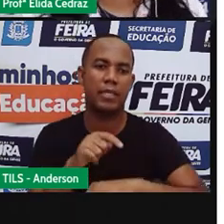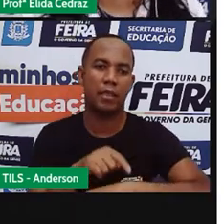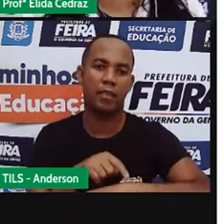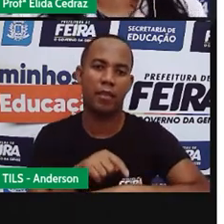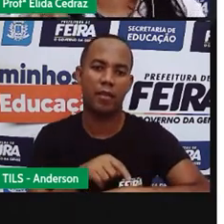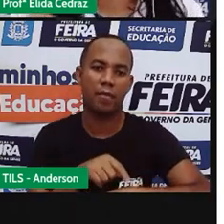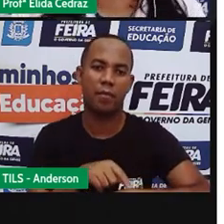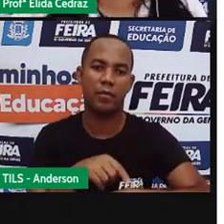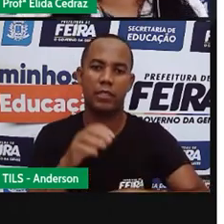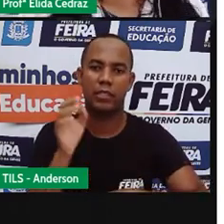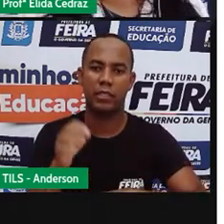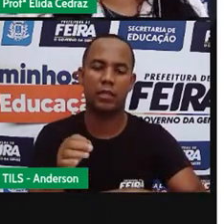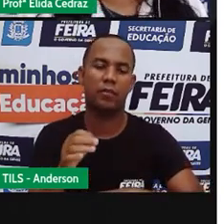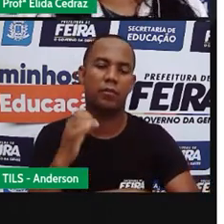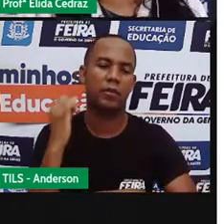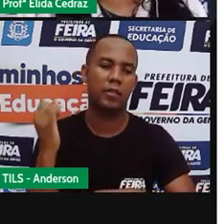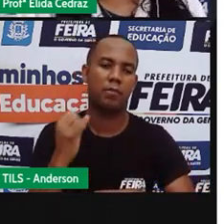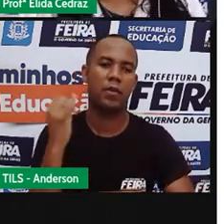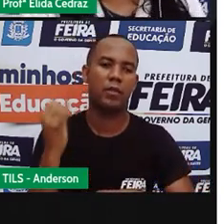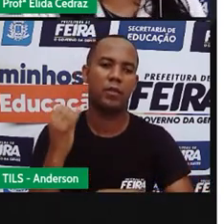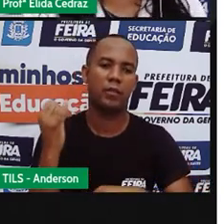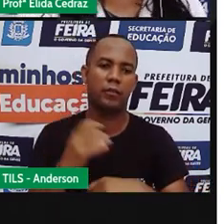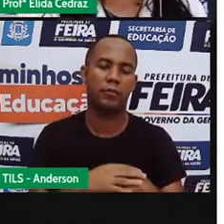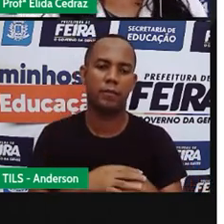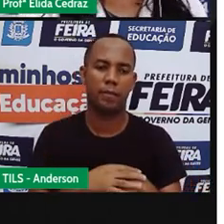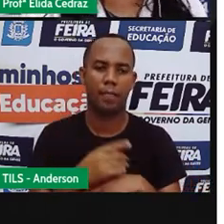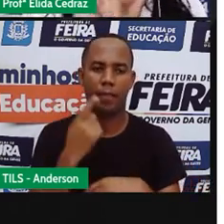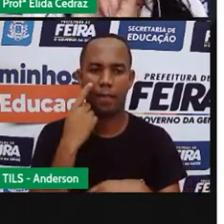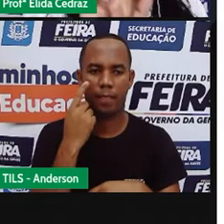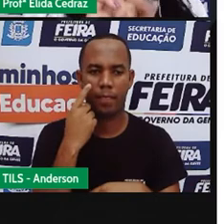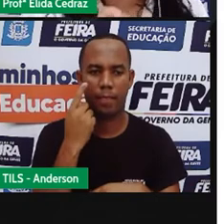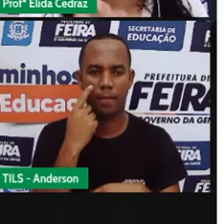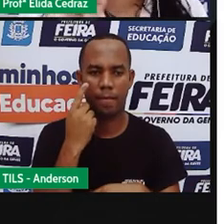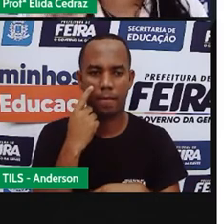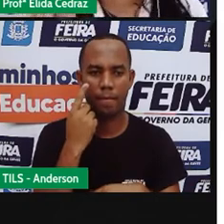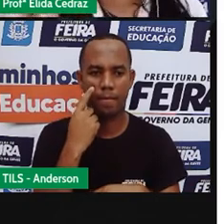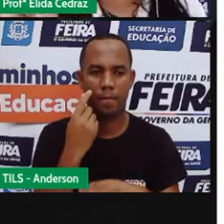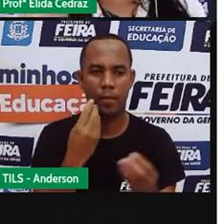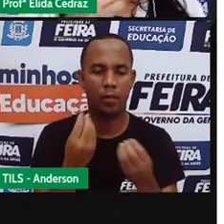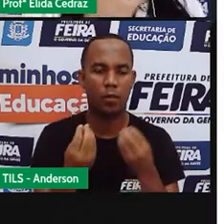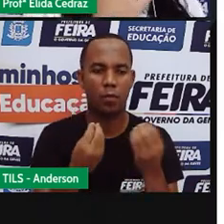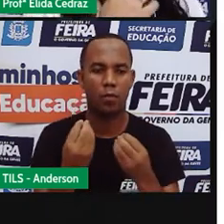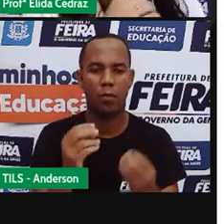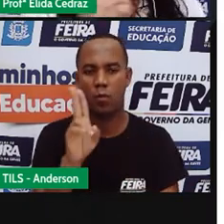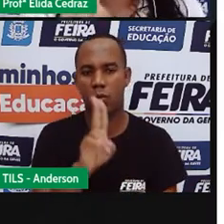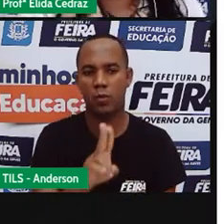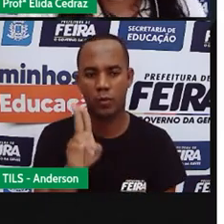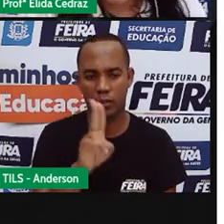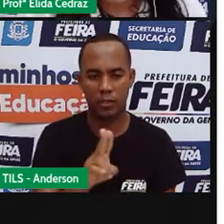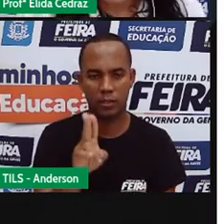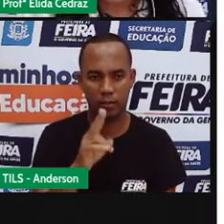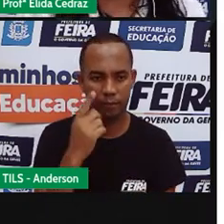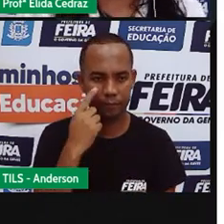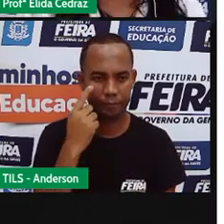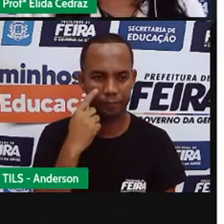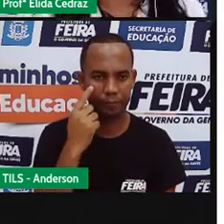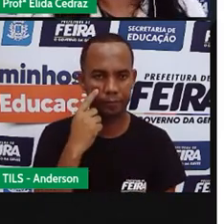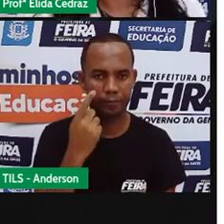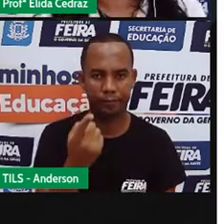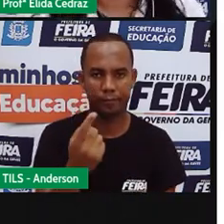coisas também são muito importantes. E agora a gente vai ver a vantagem de utilizar a palha e madeira nas construções.